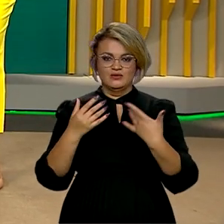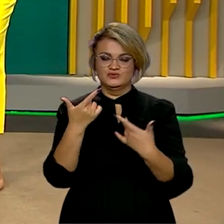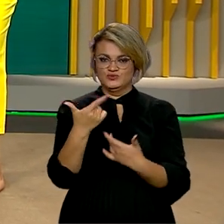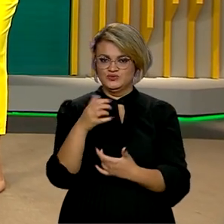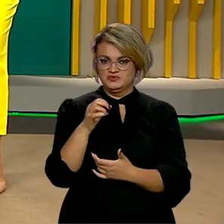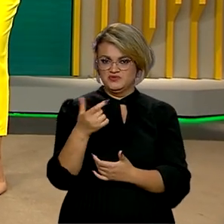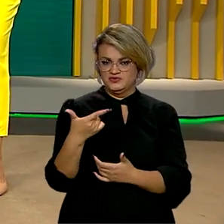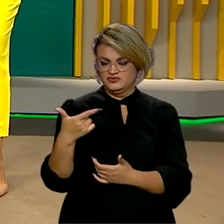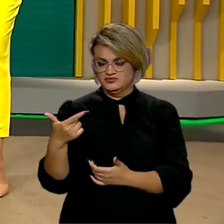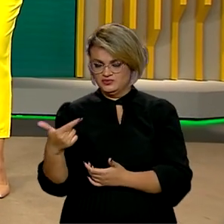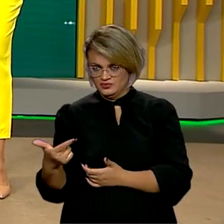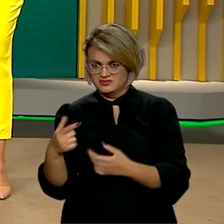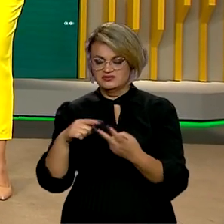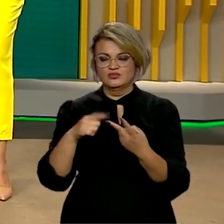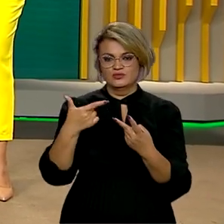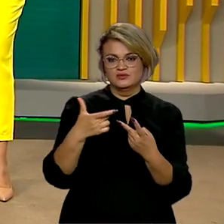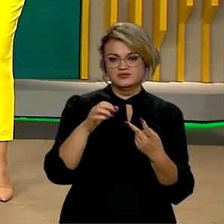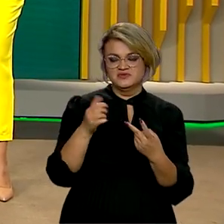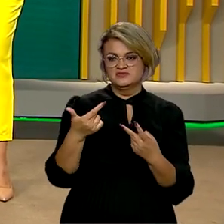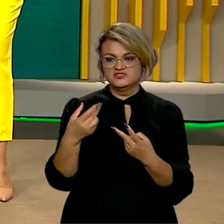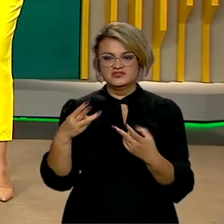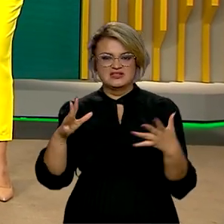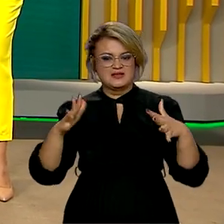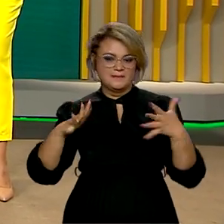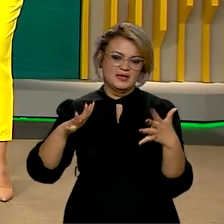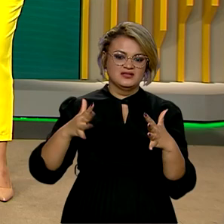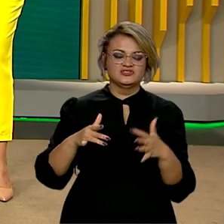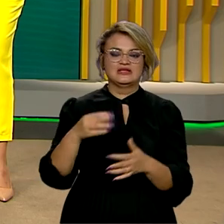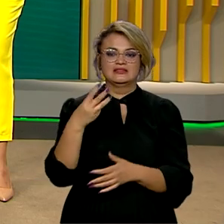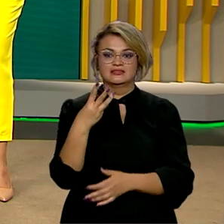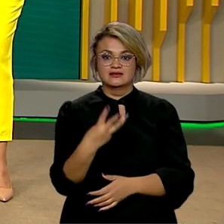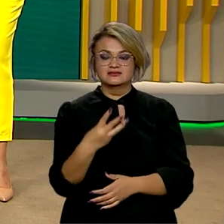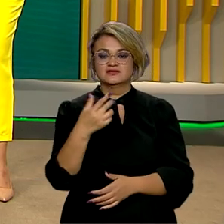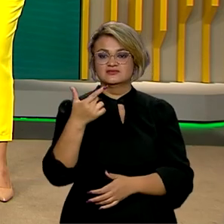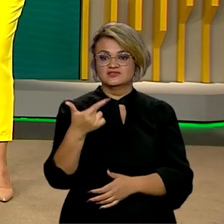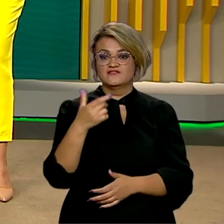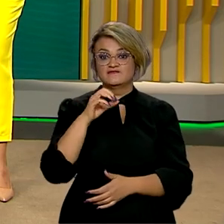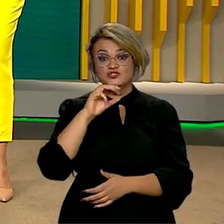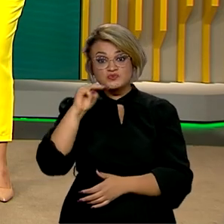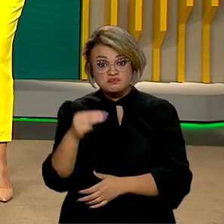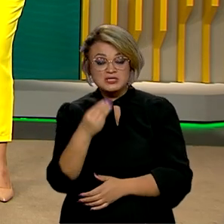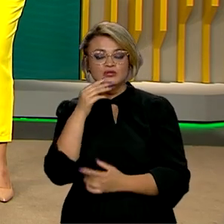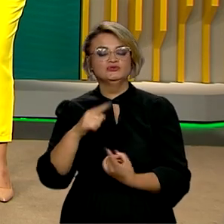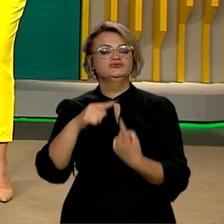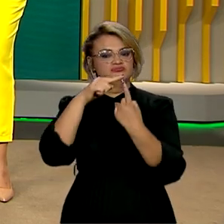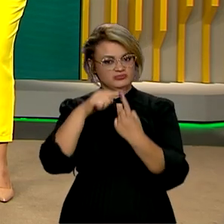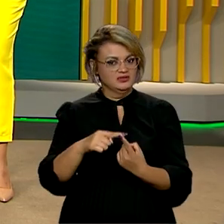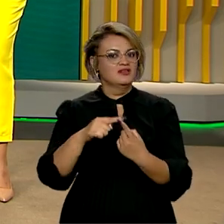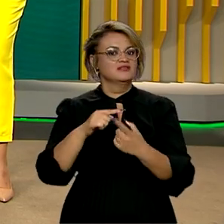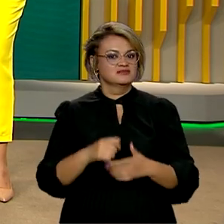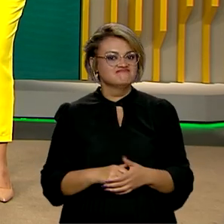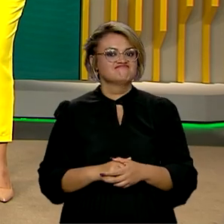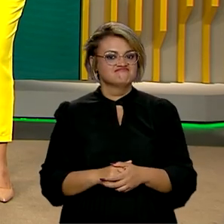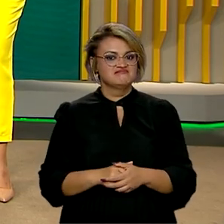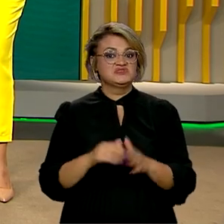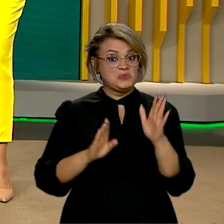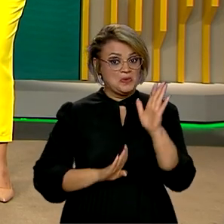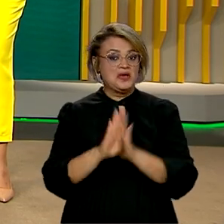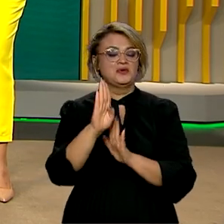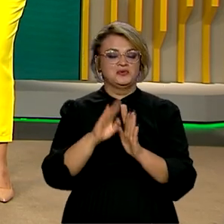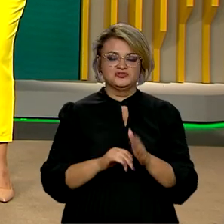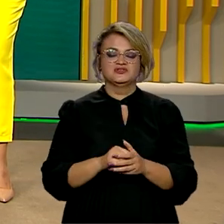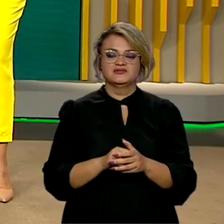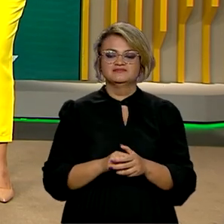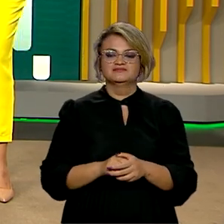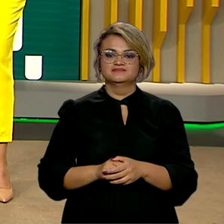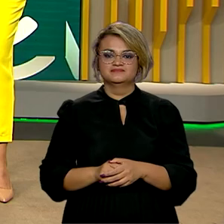-2023 está estimada em mais de 320 milhões de toneladas, Ana. Um novo recorde para